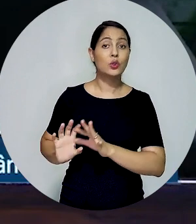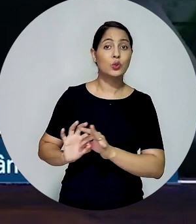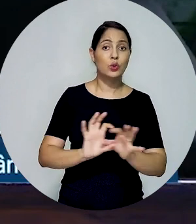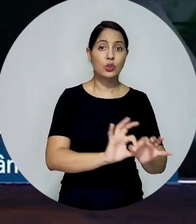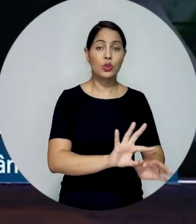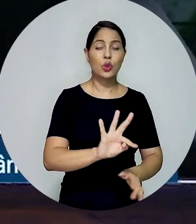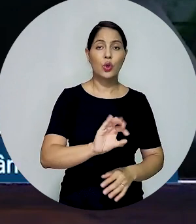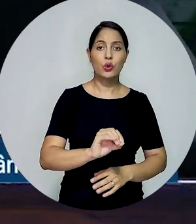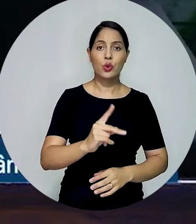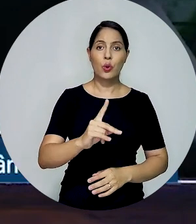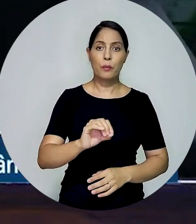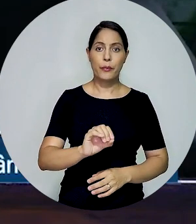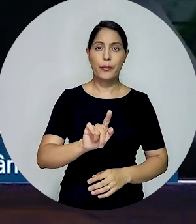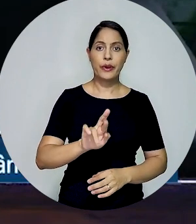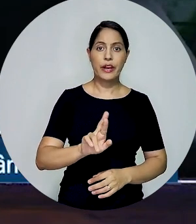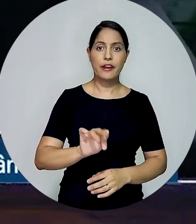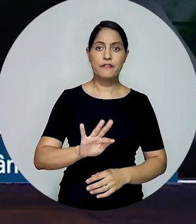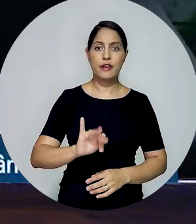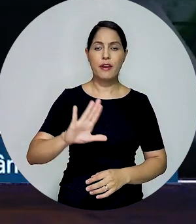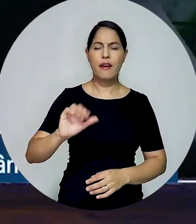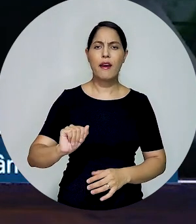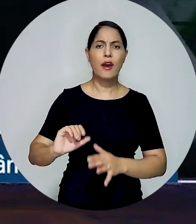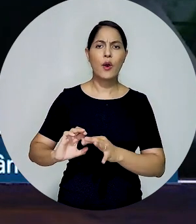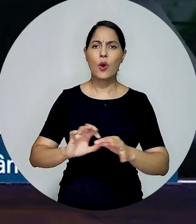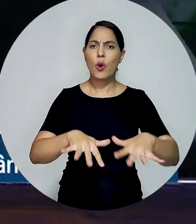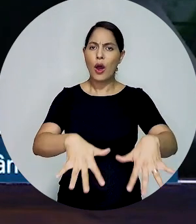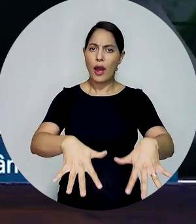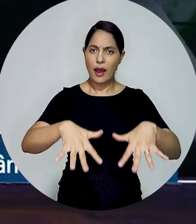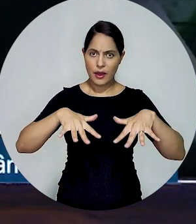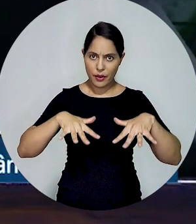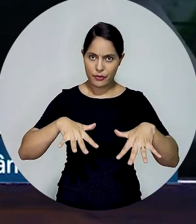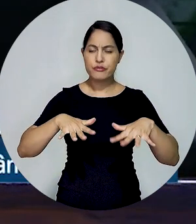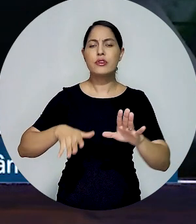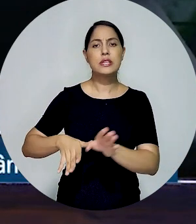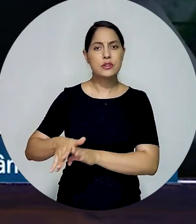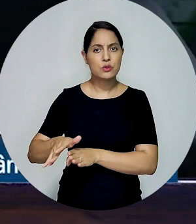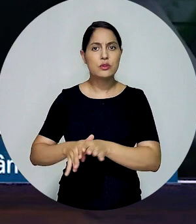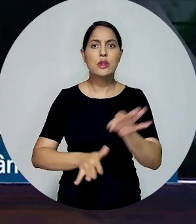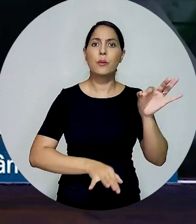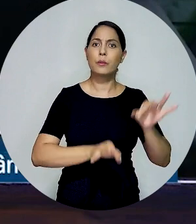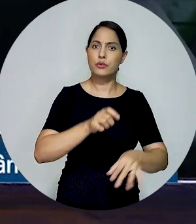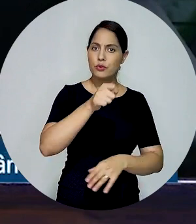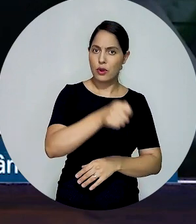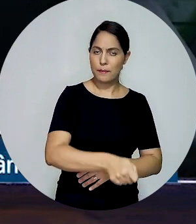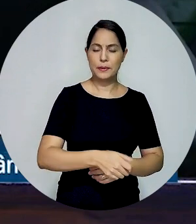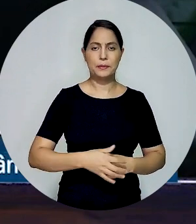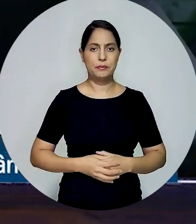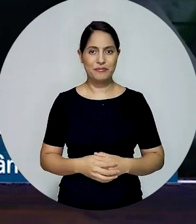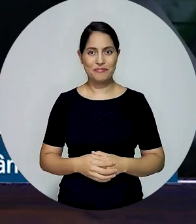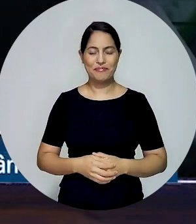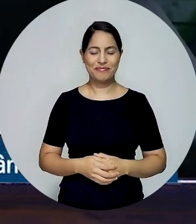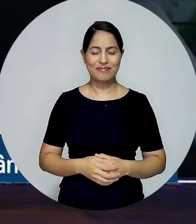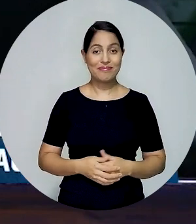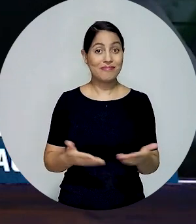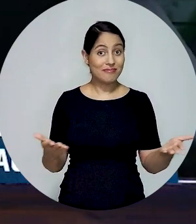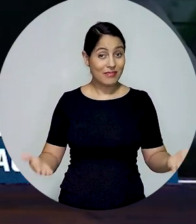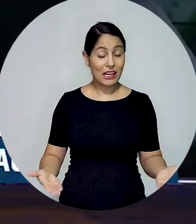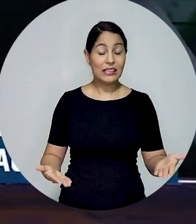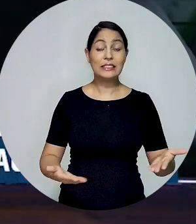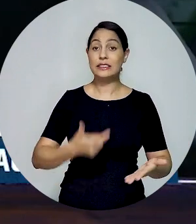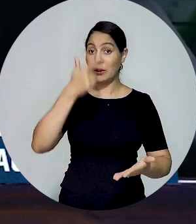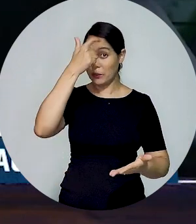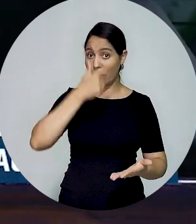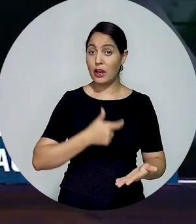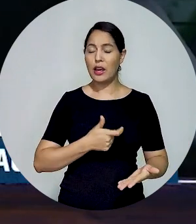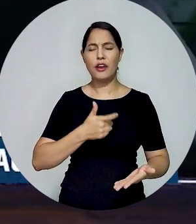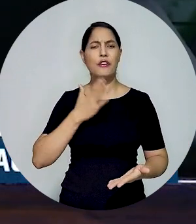sobre a posição topográfica dos advogados durante audiências de instrução e julgamento. Essa